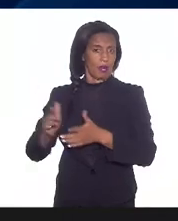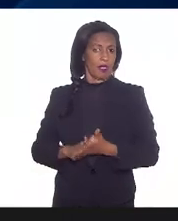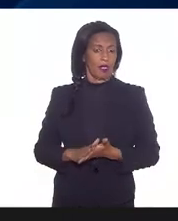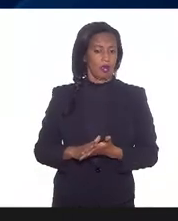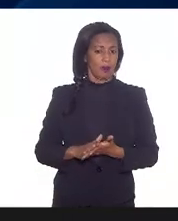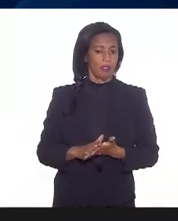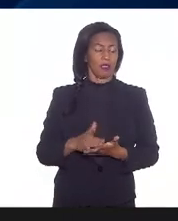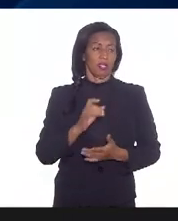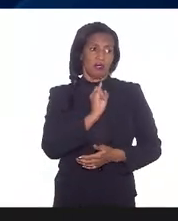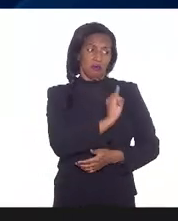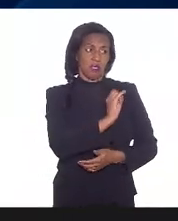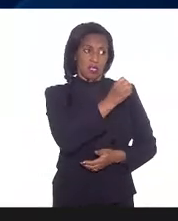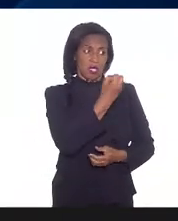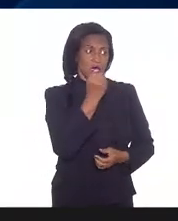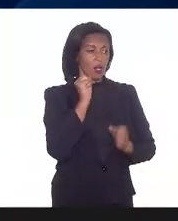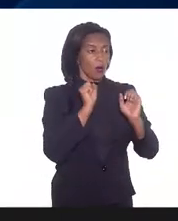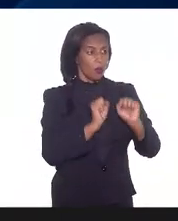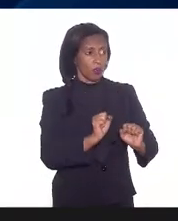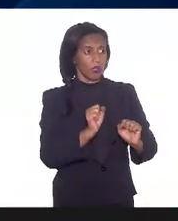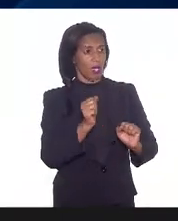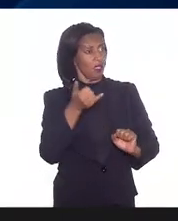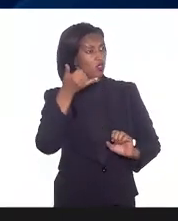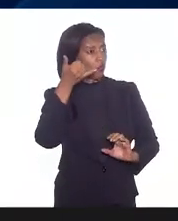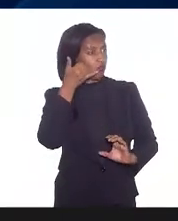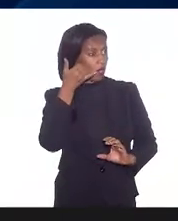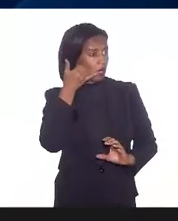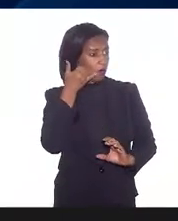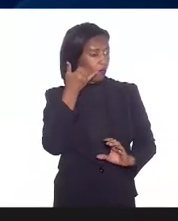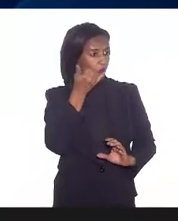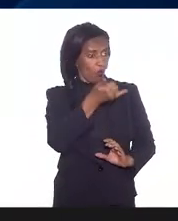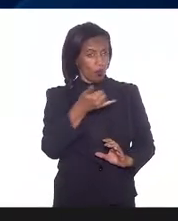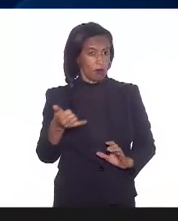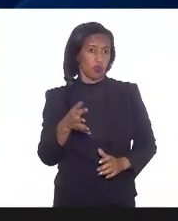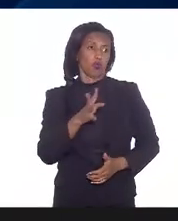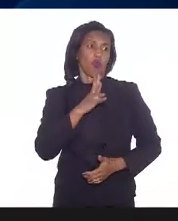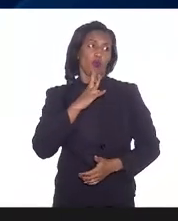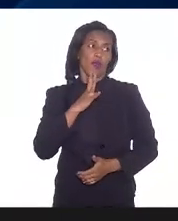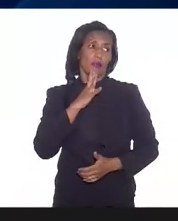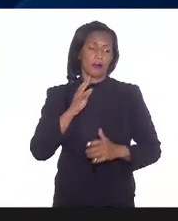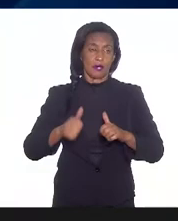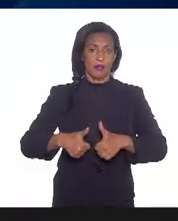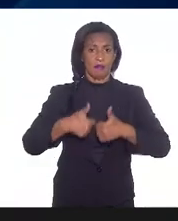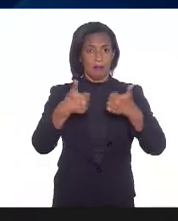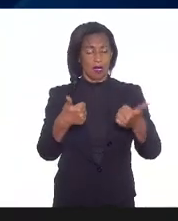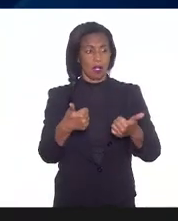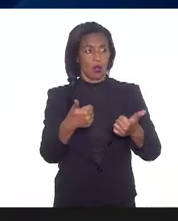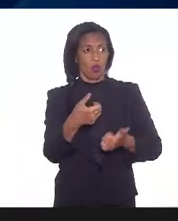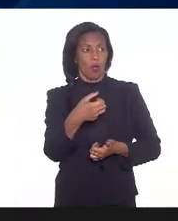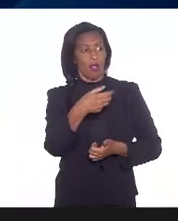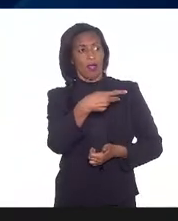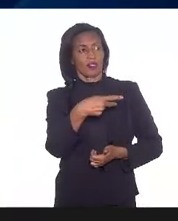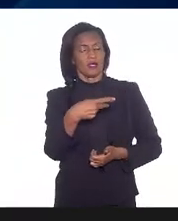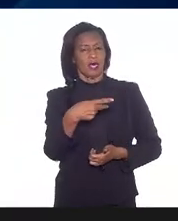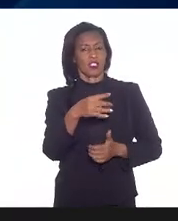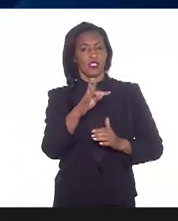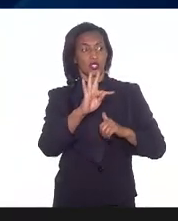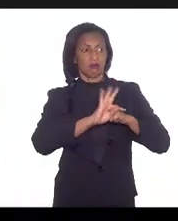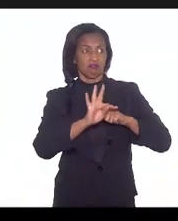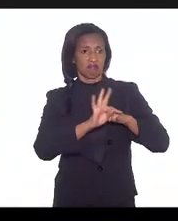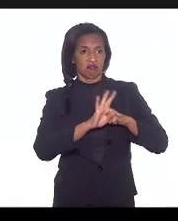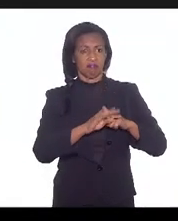puder deixar o contato para a gente tentar conhecer melhor essas notas técnicas eu agradeço